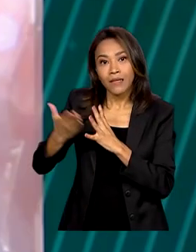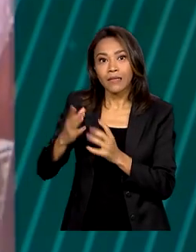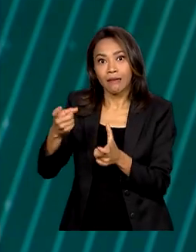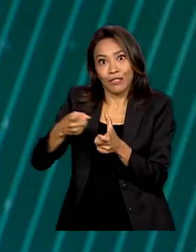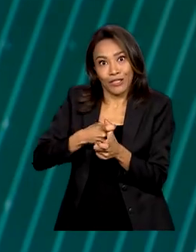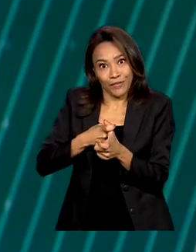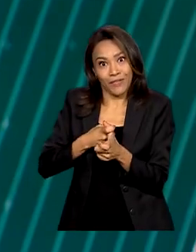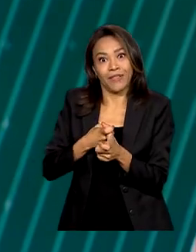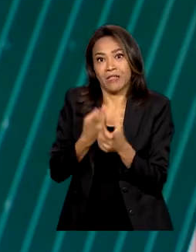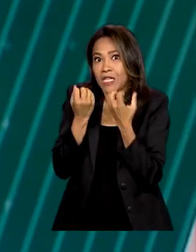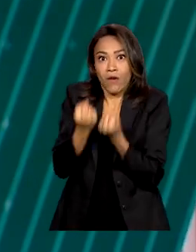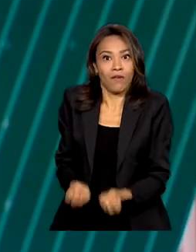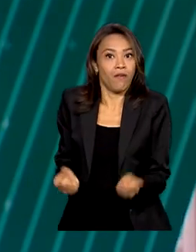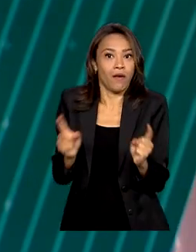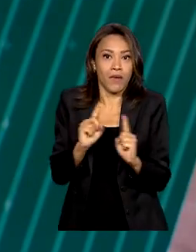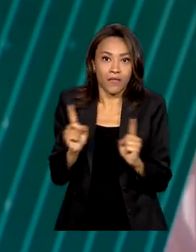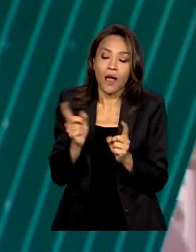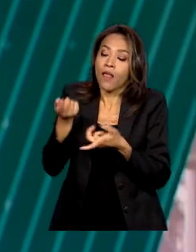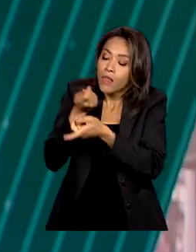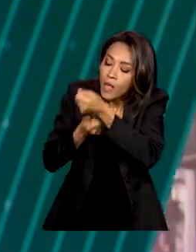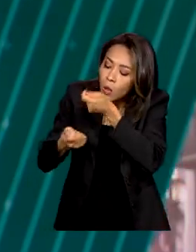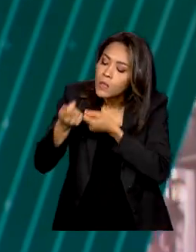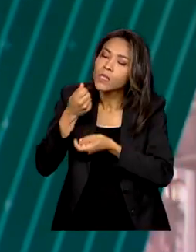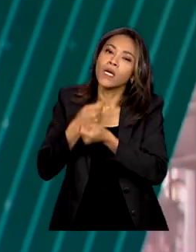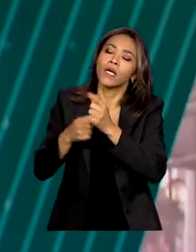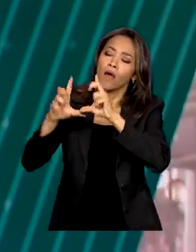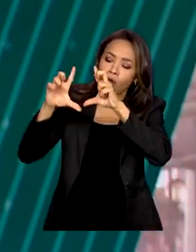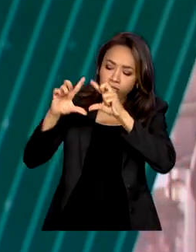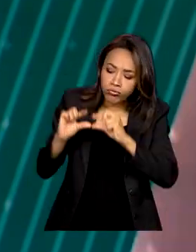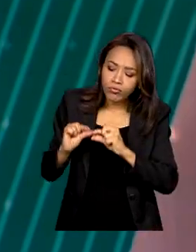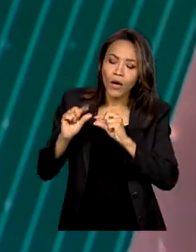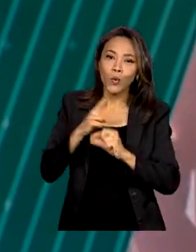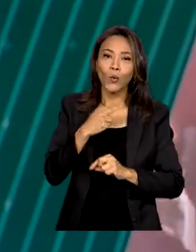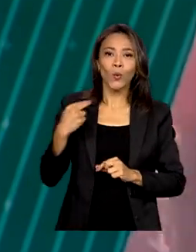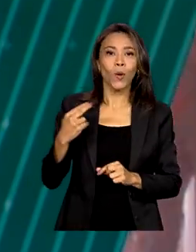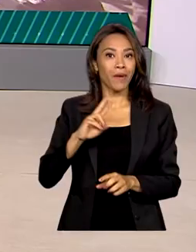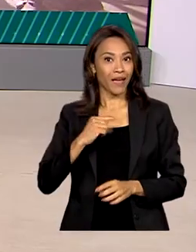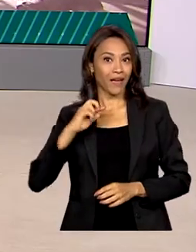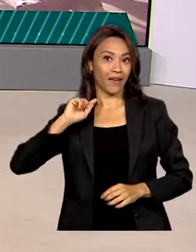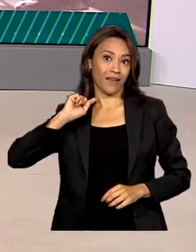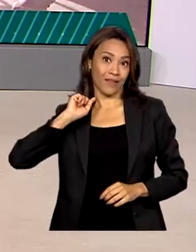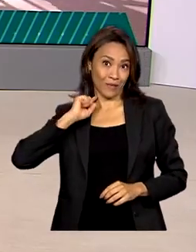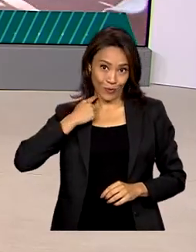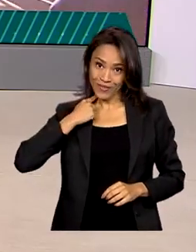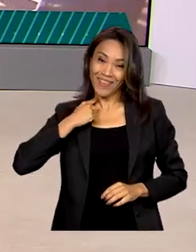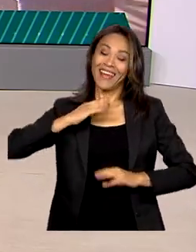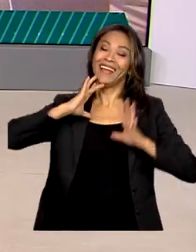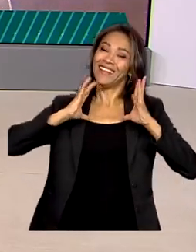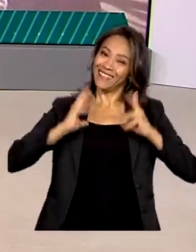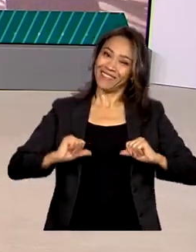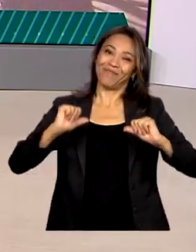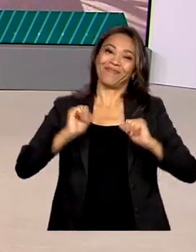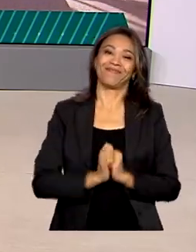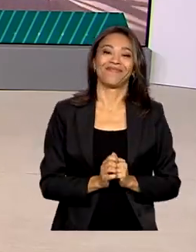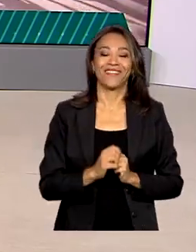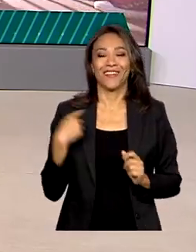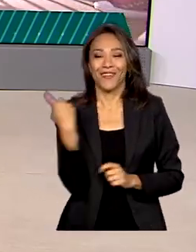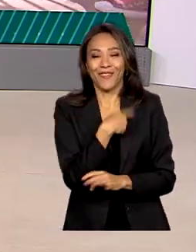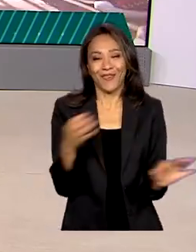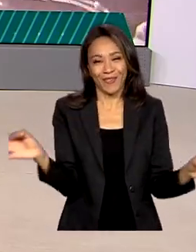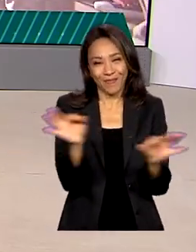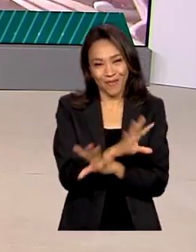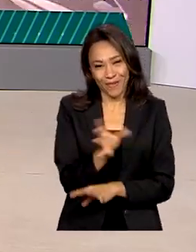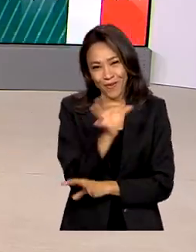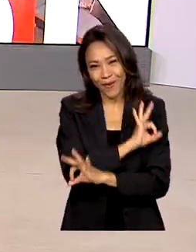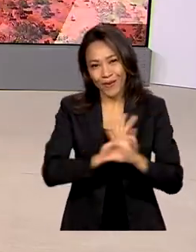no bolso. Uma vez que a dívida é negociada, o consumidor tem o nome limpo na hora. E a gente fica por aqui. Uma ótima